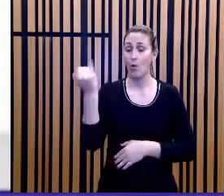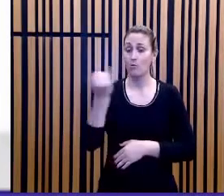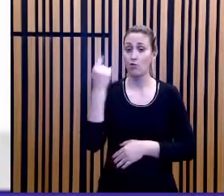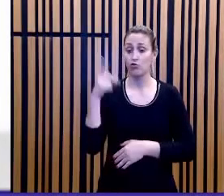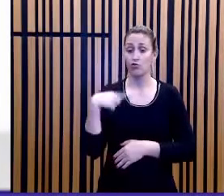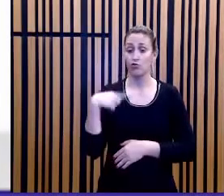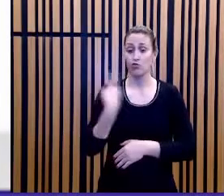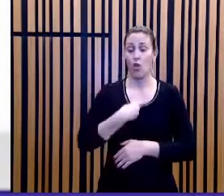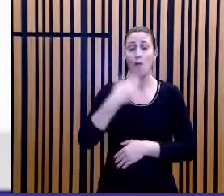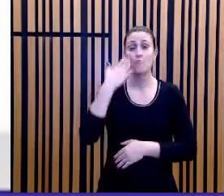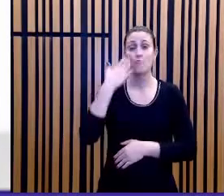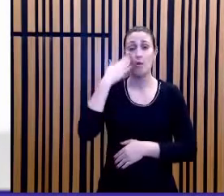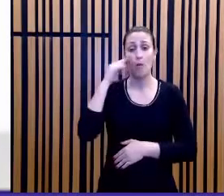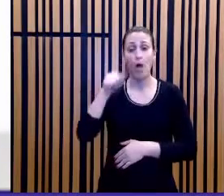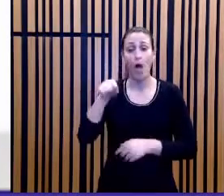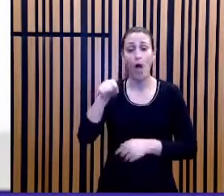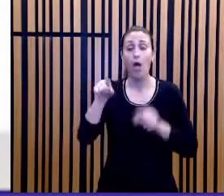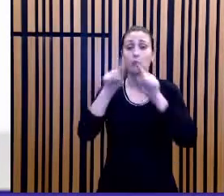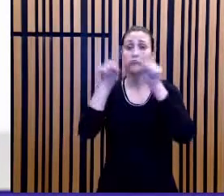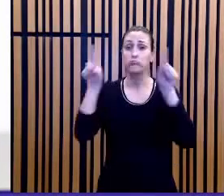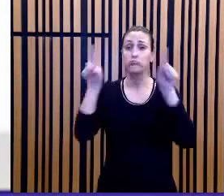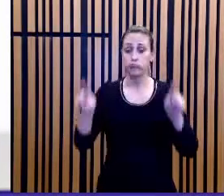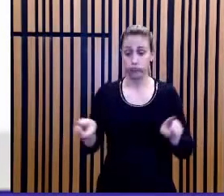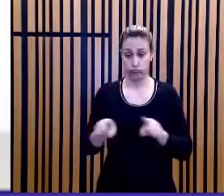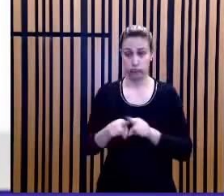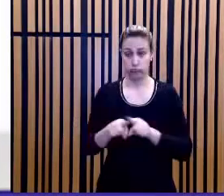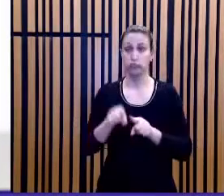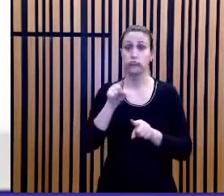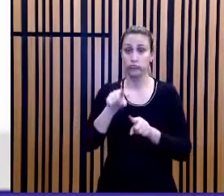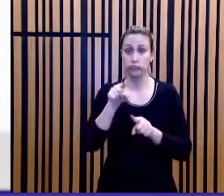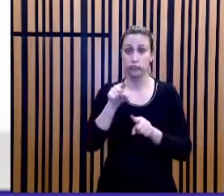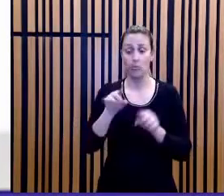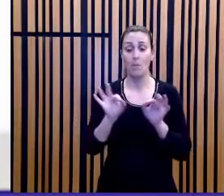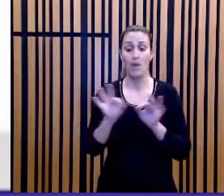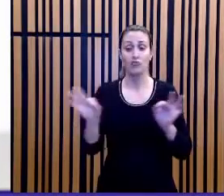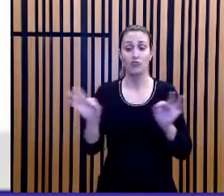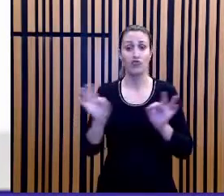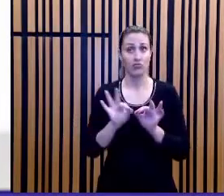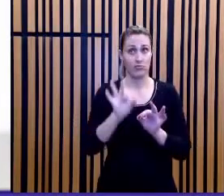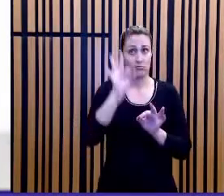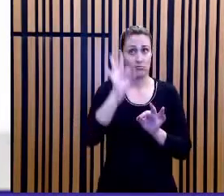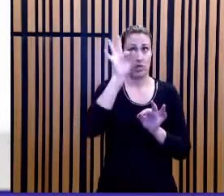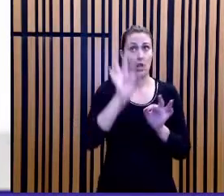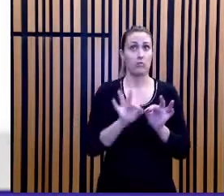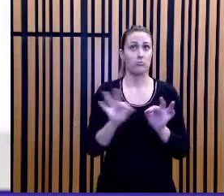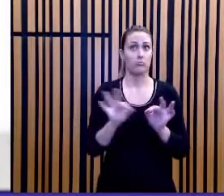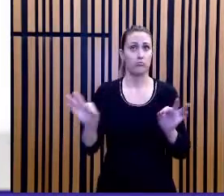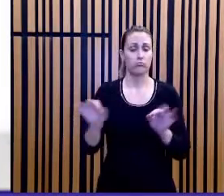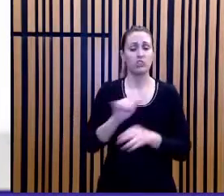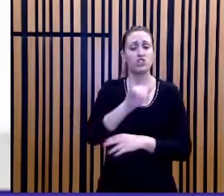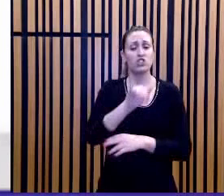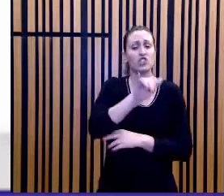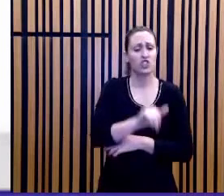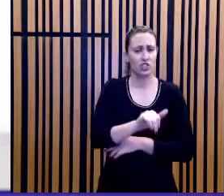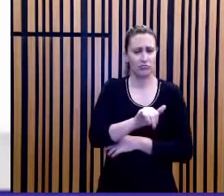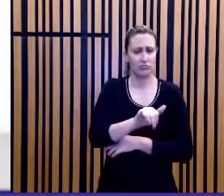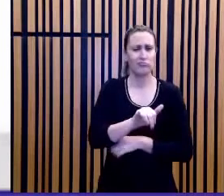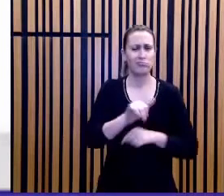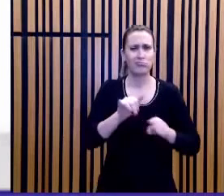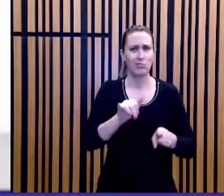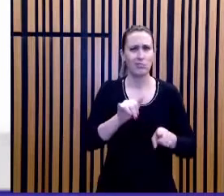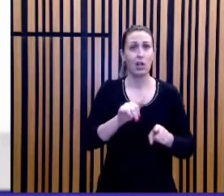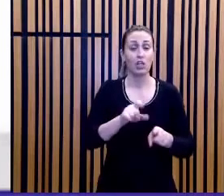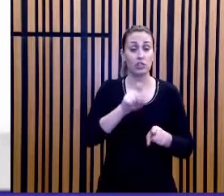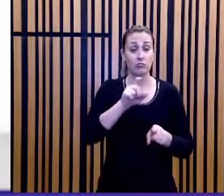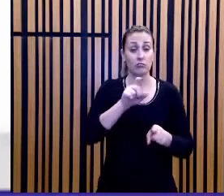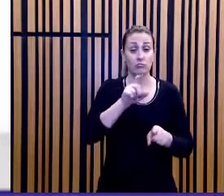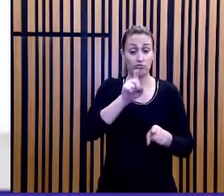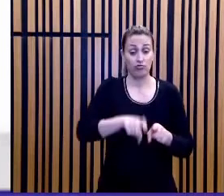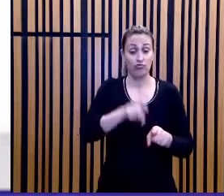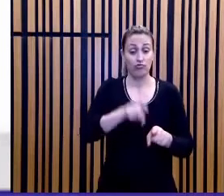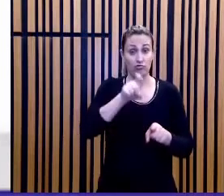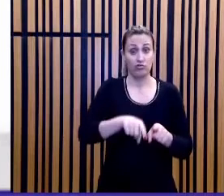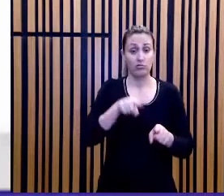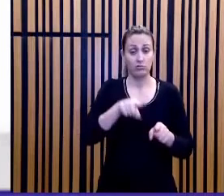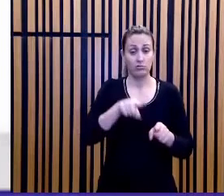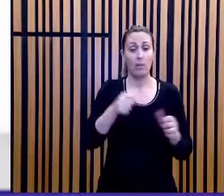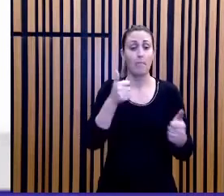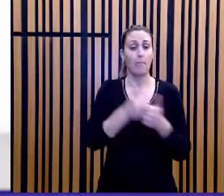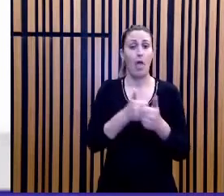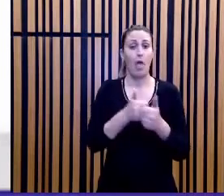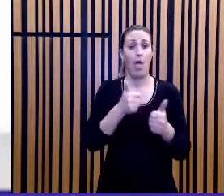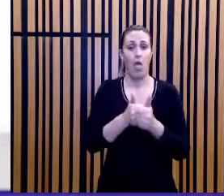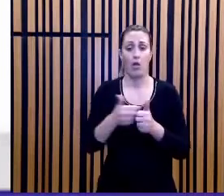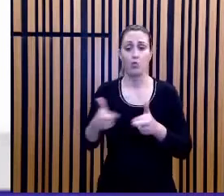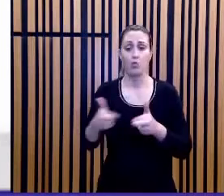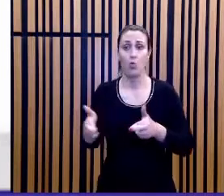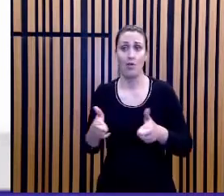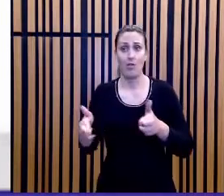Geometricamente isso é importante. As medidas desse terreno são X e Y, X paralelo ao rio, Y perpendicular, como vocês